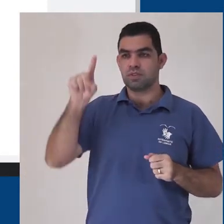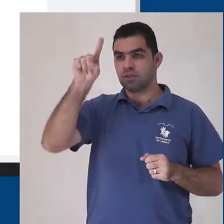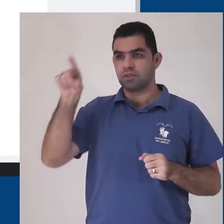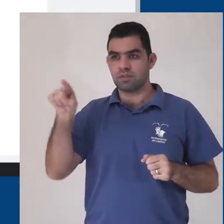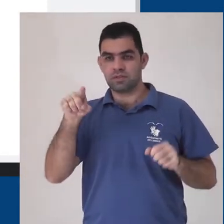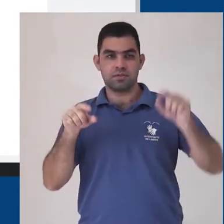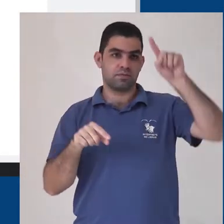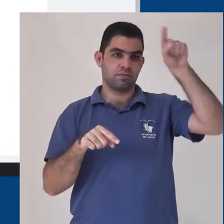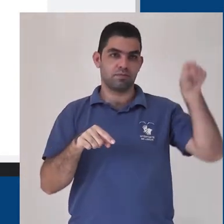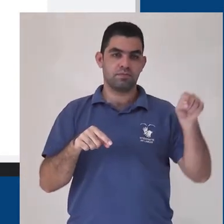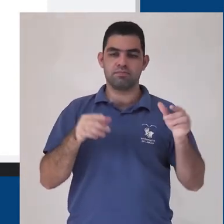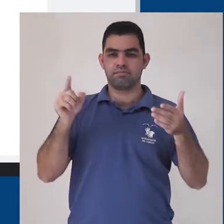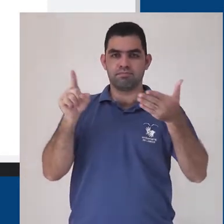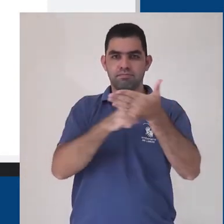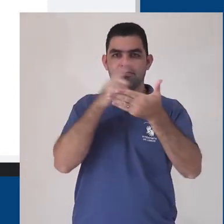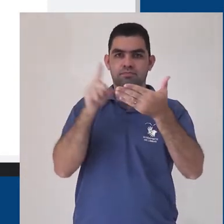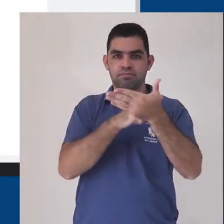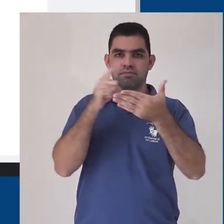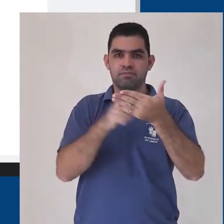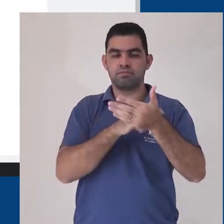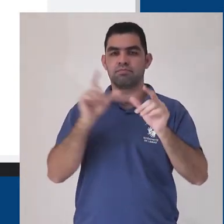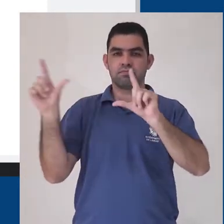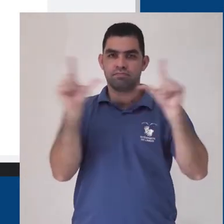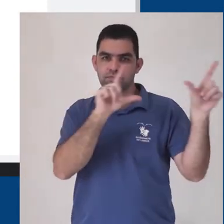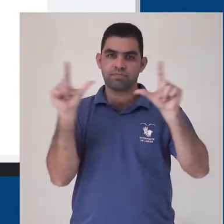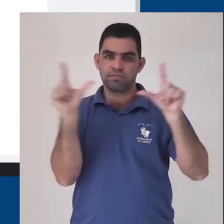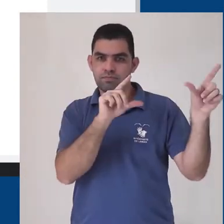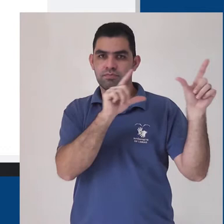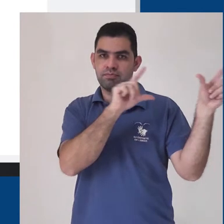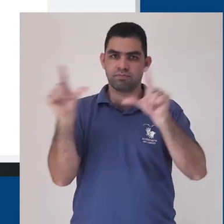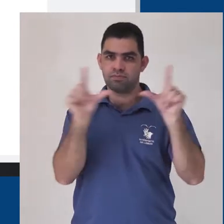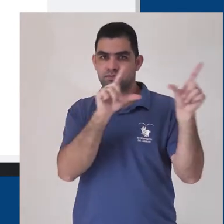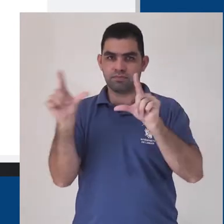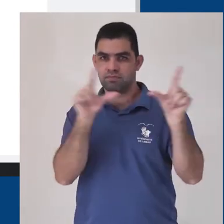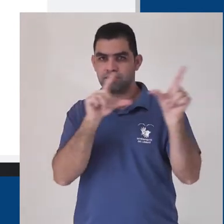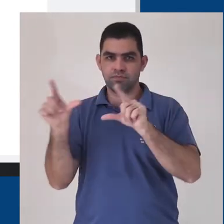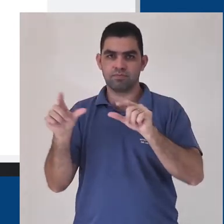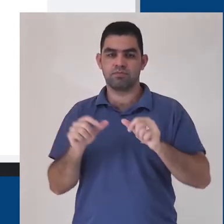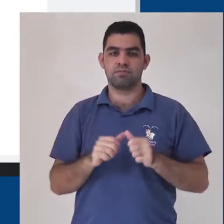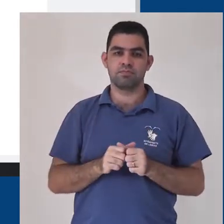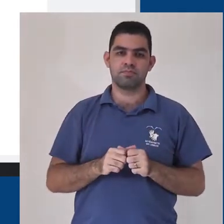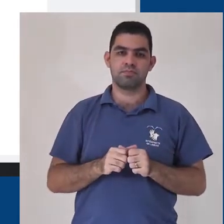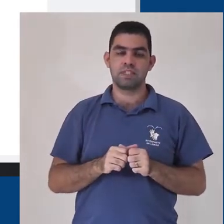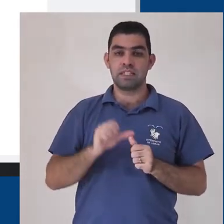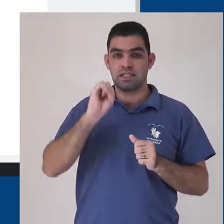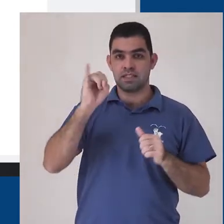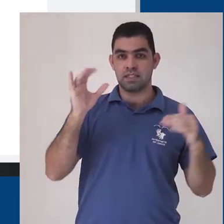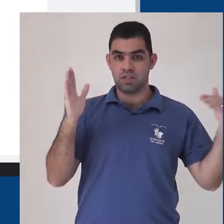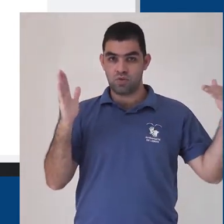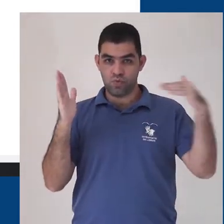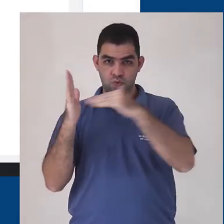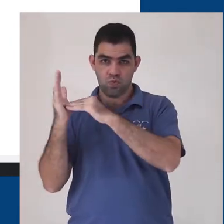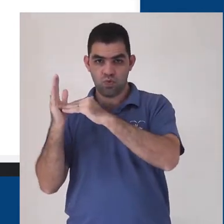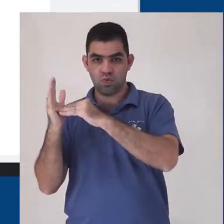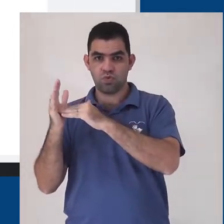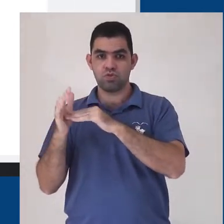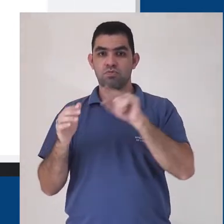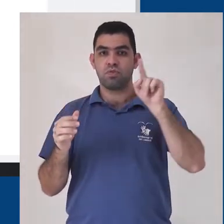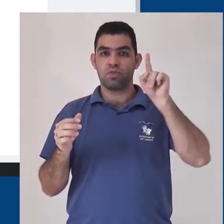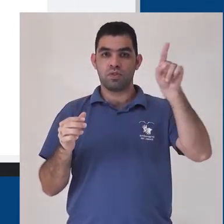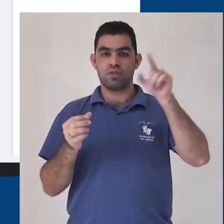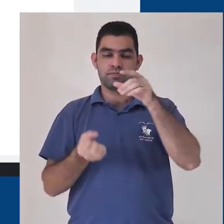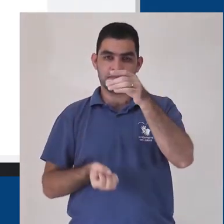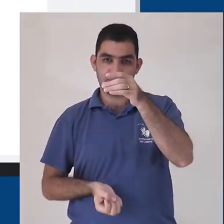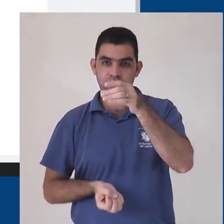navegar entre as páginas. Caso a gente já esteja na última página e clique na seta direita, iremos criar automaticamente